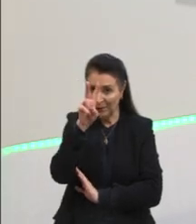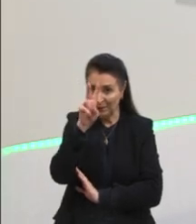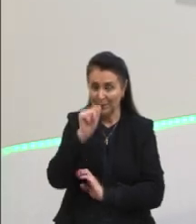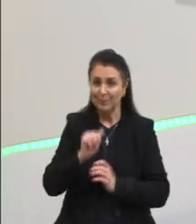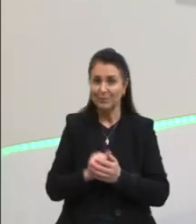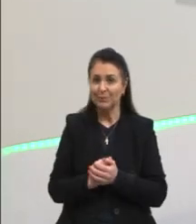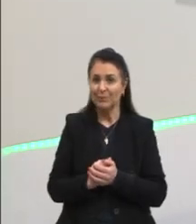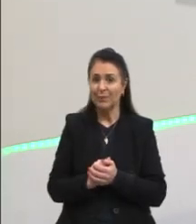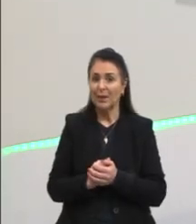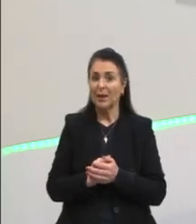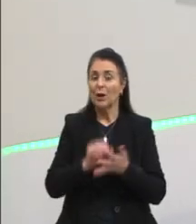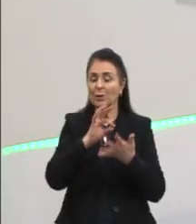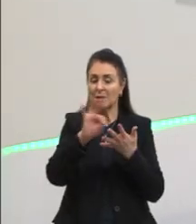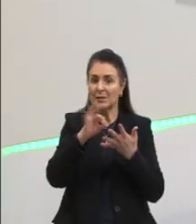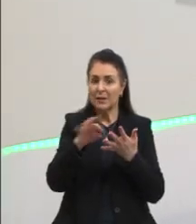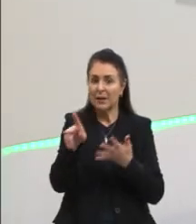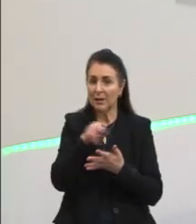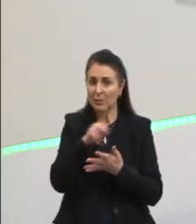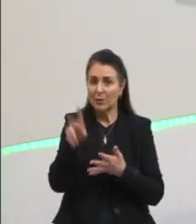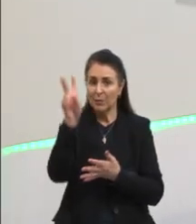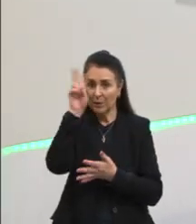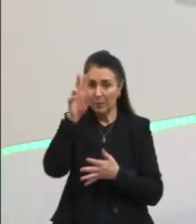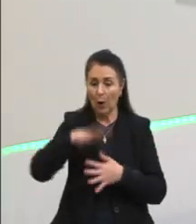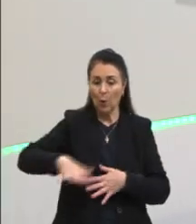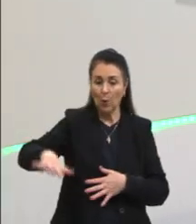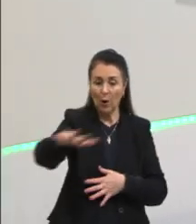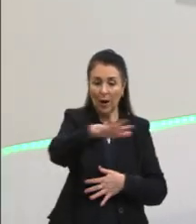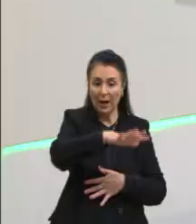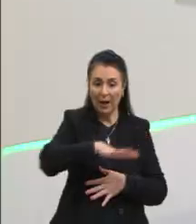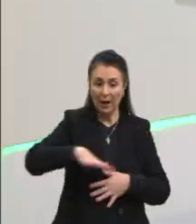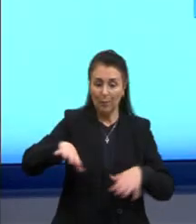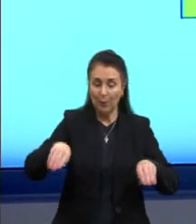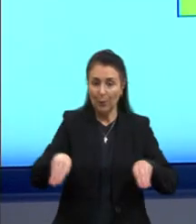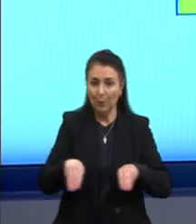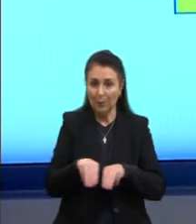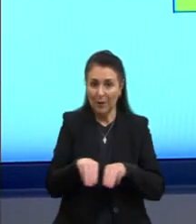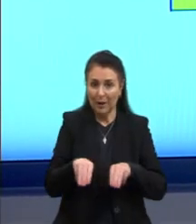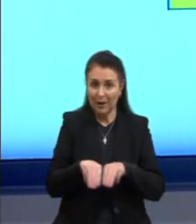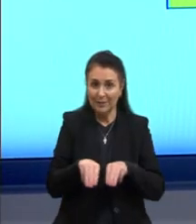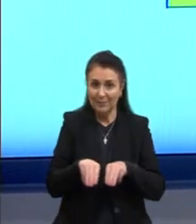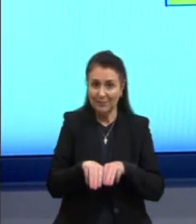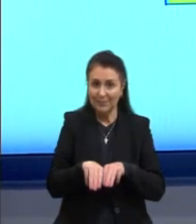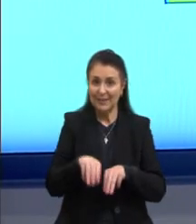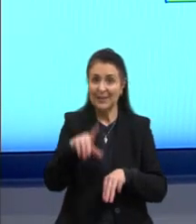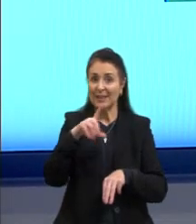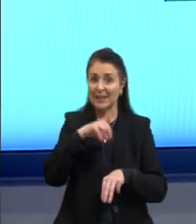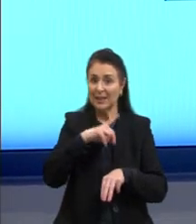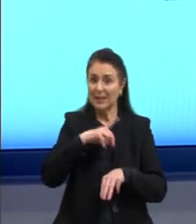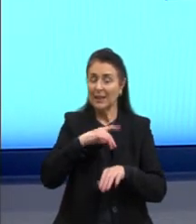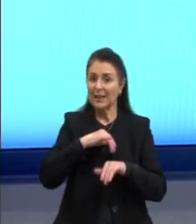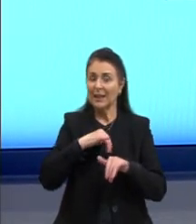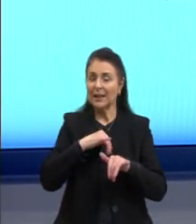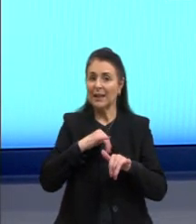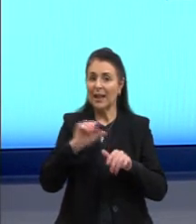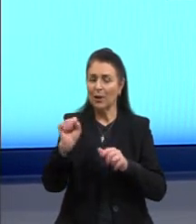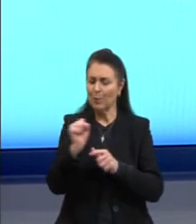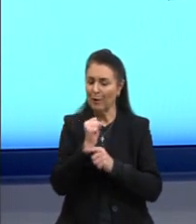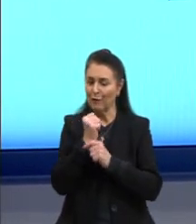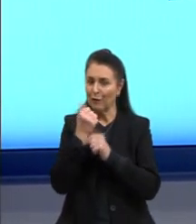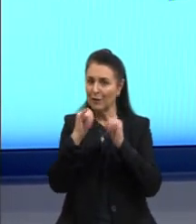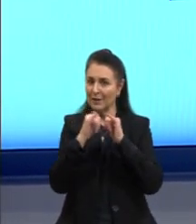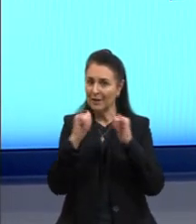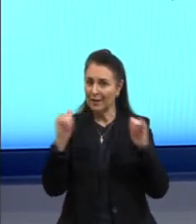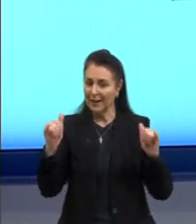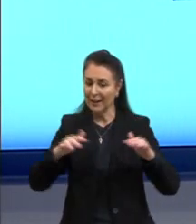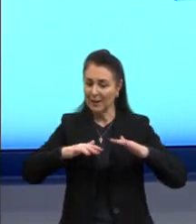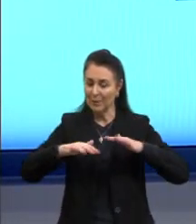destaque para lembrar o que é campo magnético. É a região capaz de exercer forças sobre cargas elétricas em